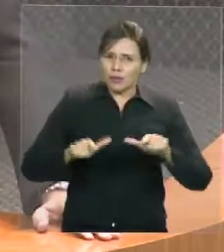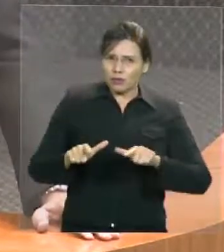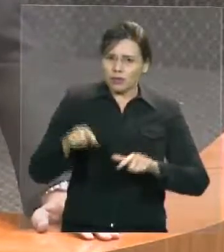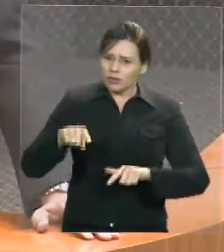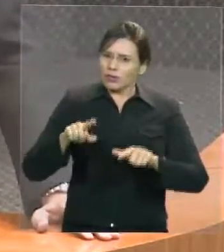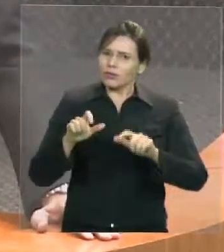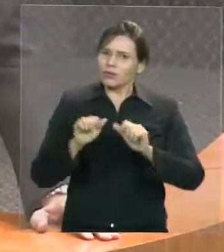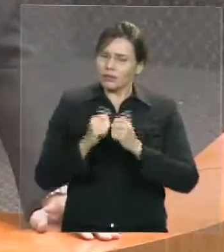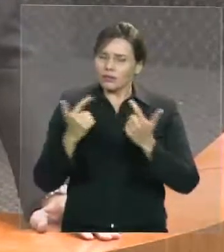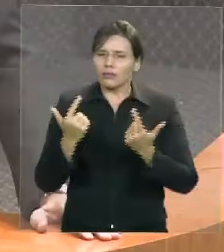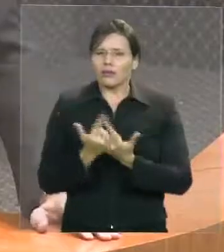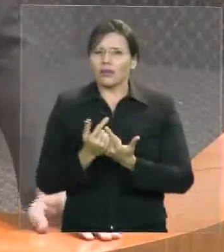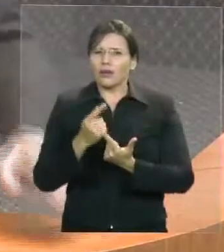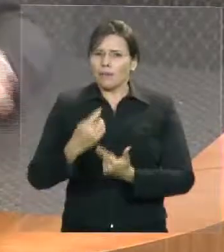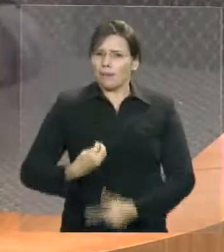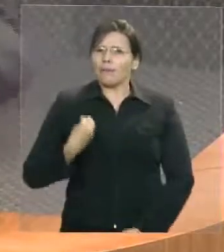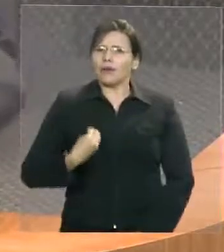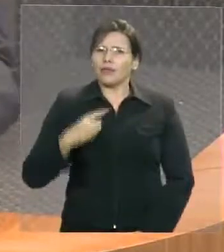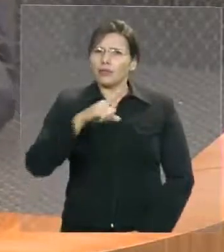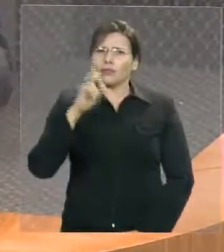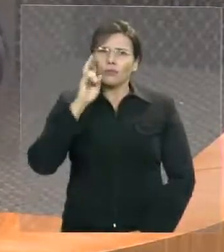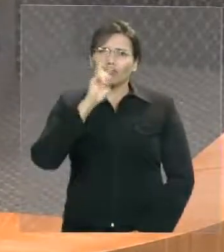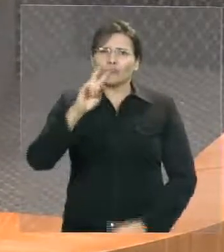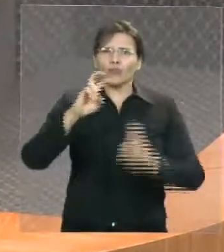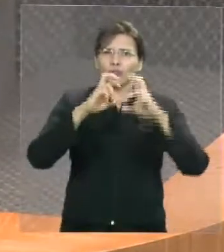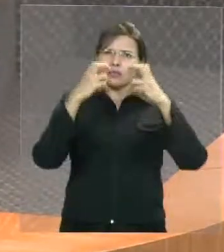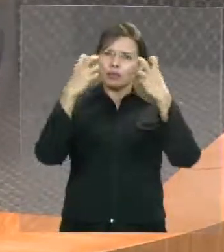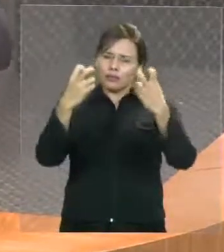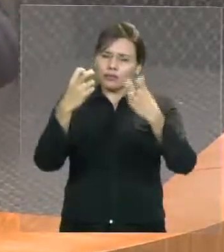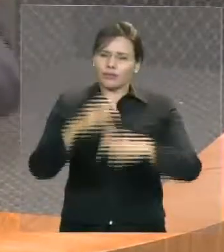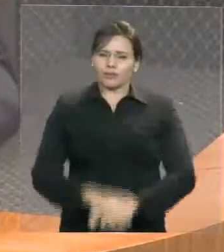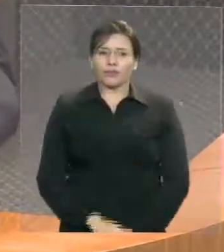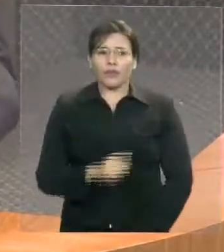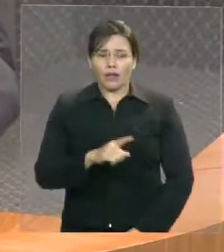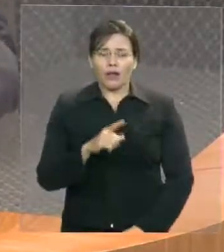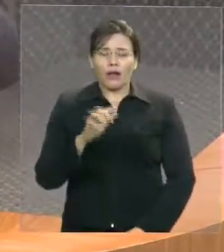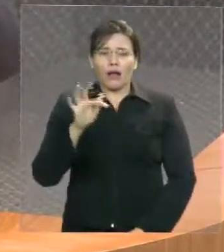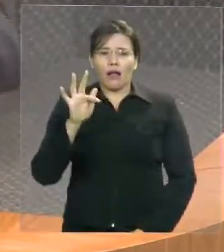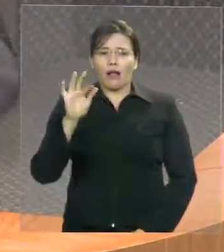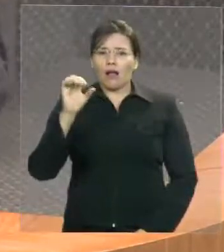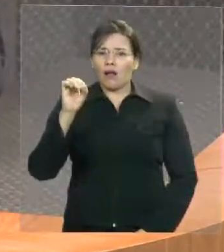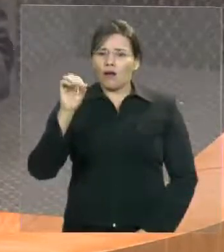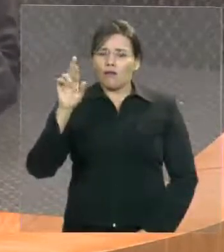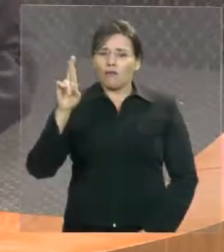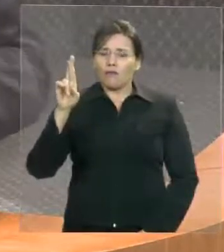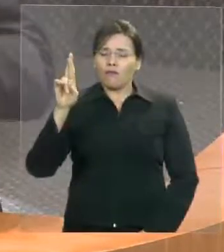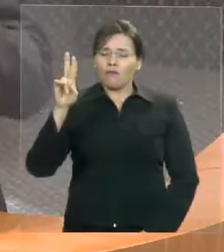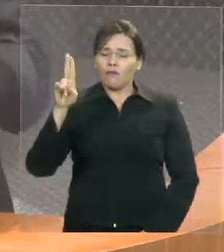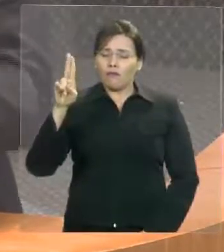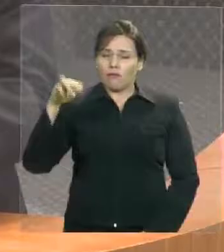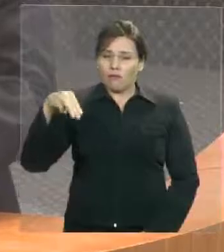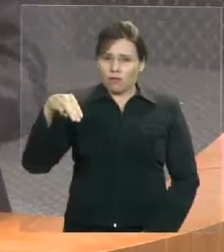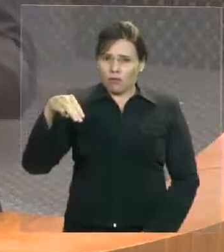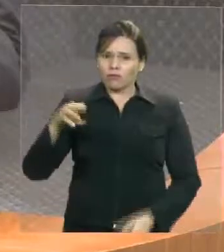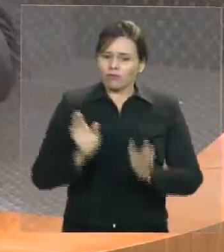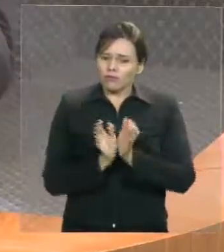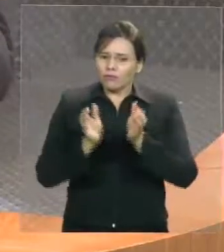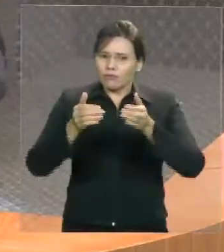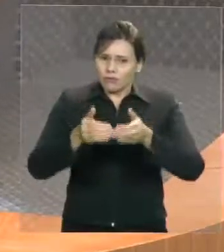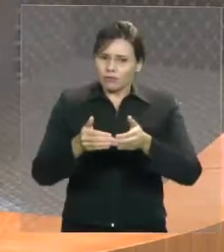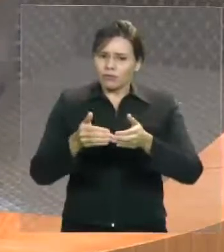O Fórum é uma luta dos servidores estaduais, representantes de várias